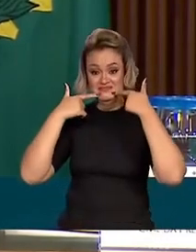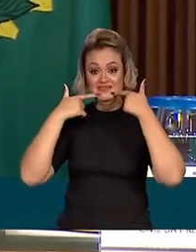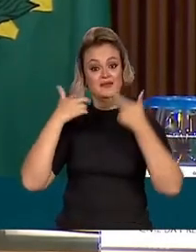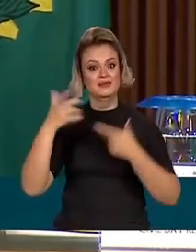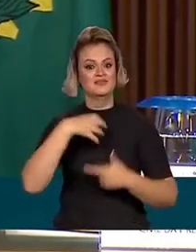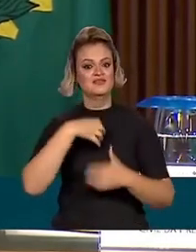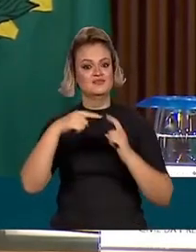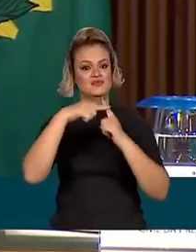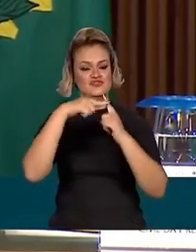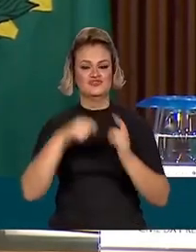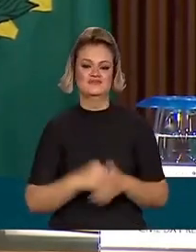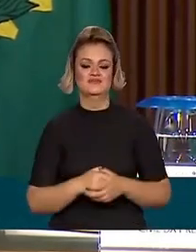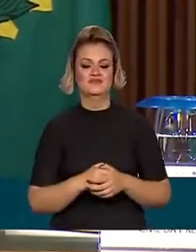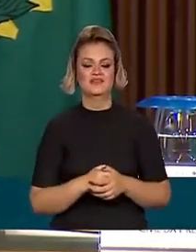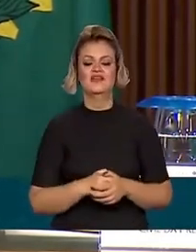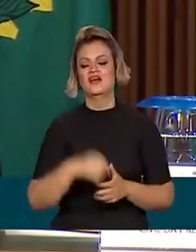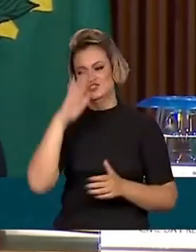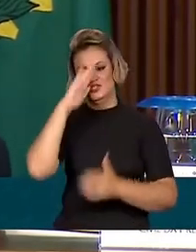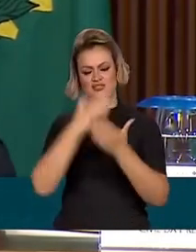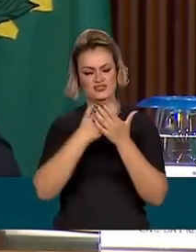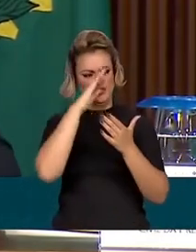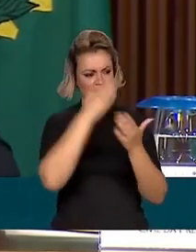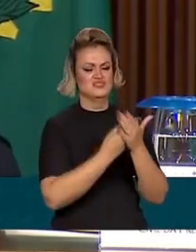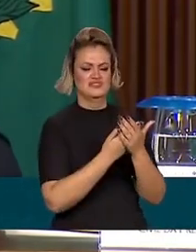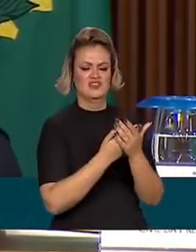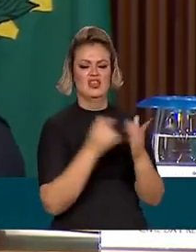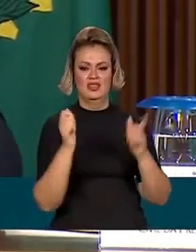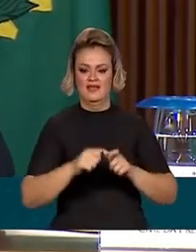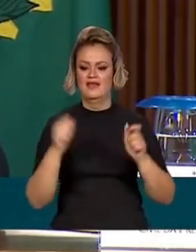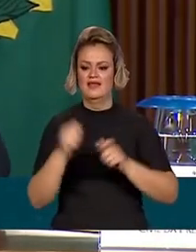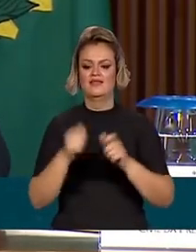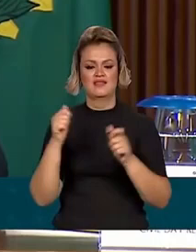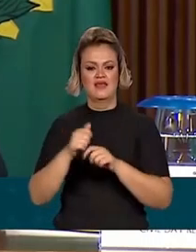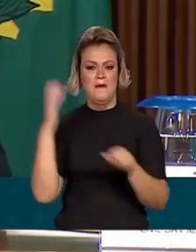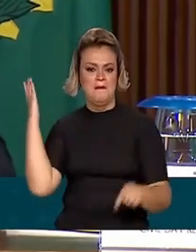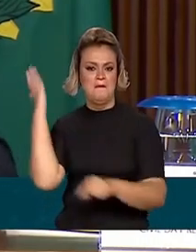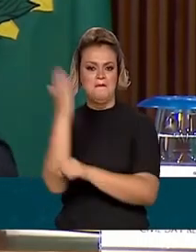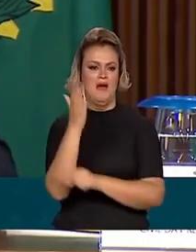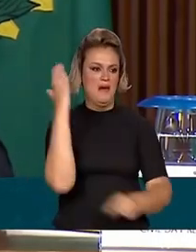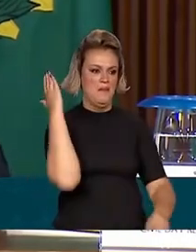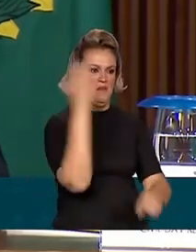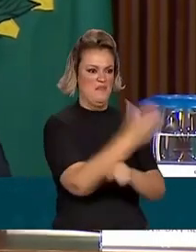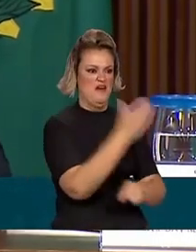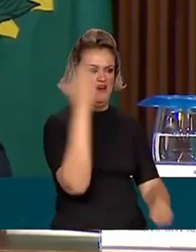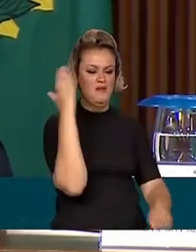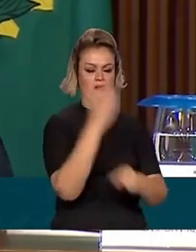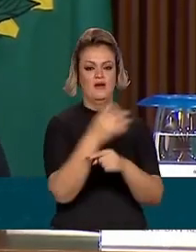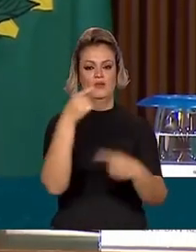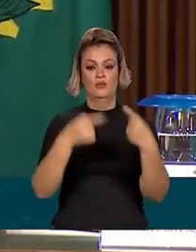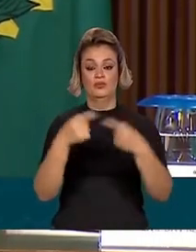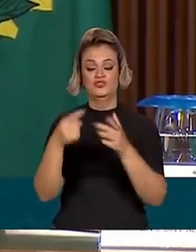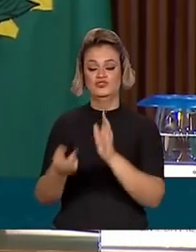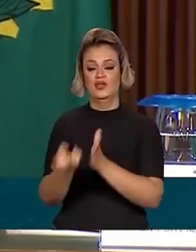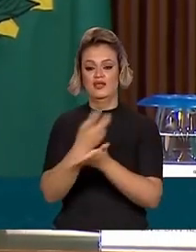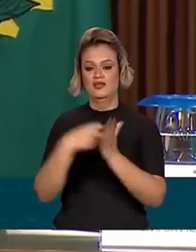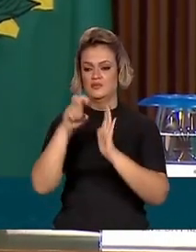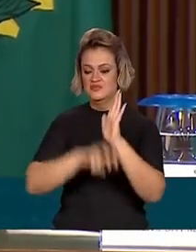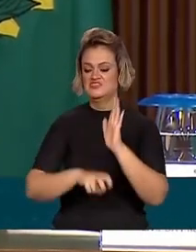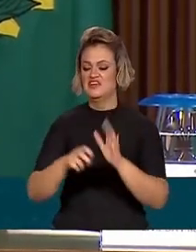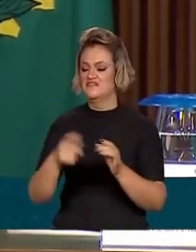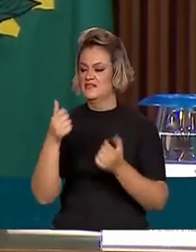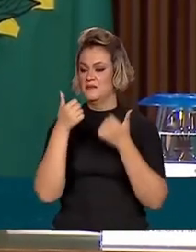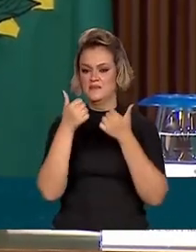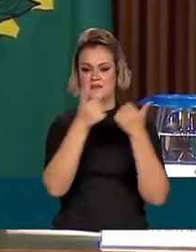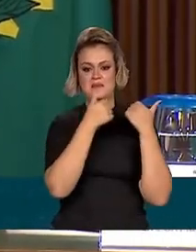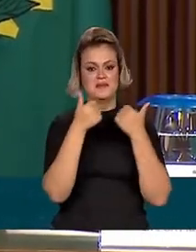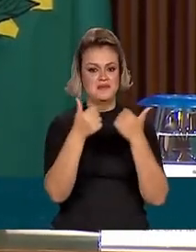passar. Nós estamos acreditando que vai passar a nossa tão sonhada nova política tributária nesse país. Nós